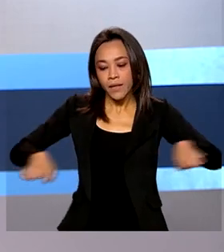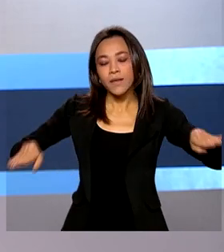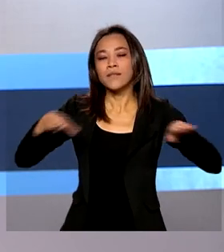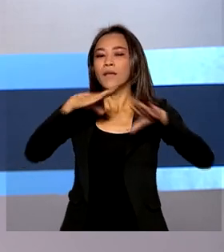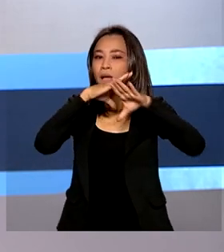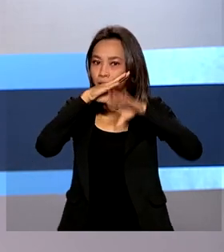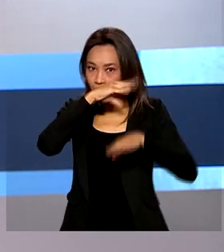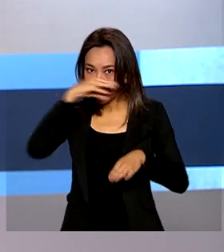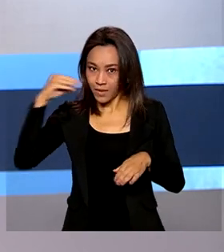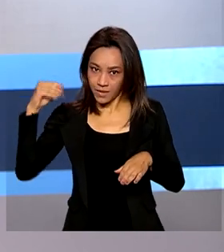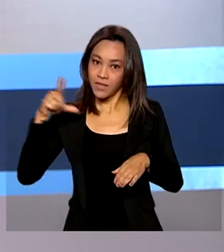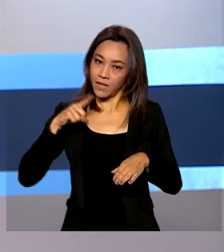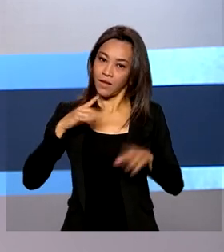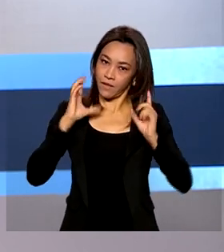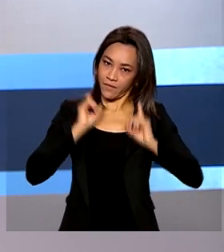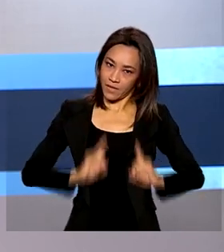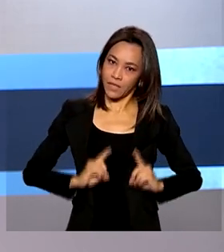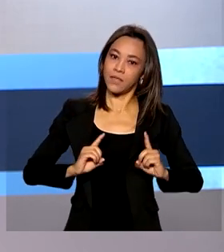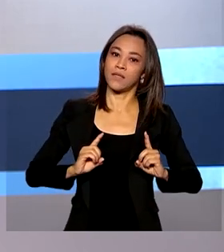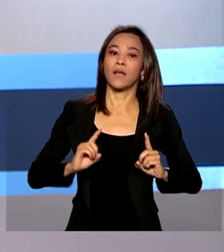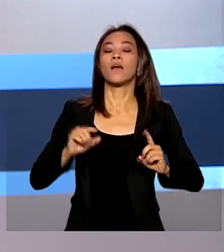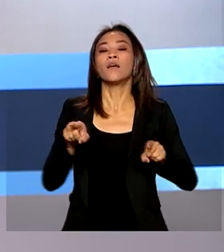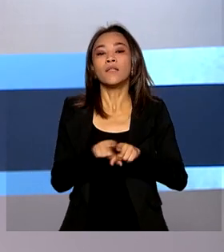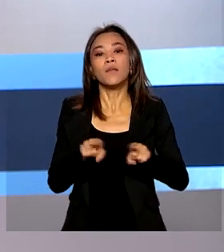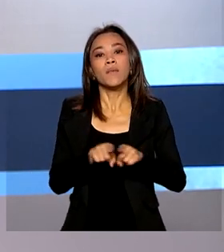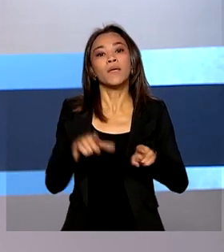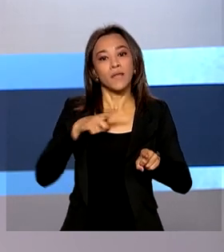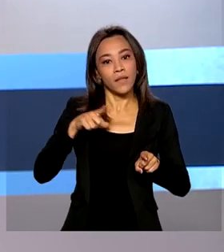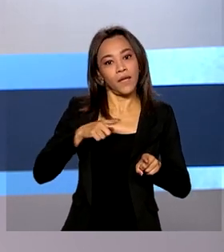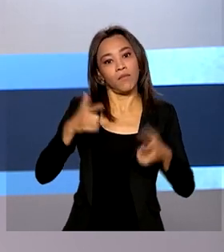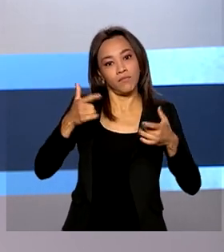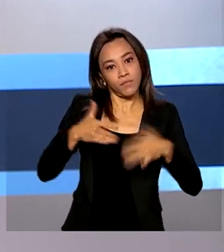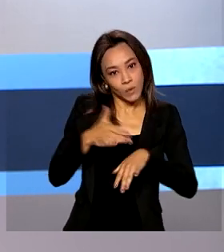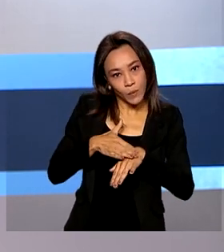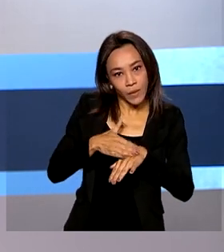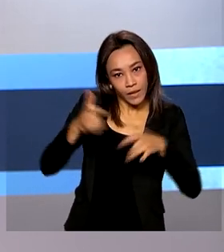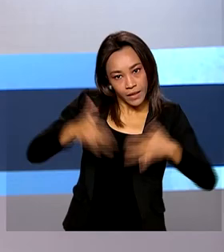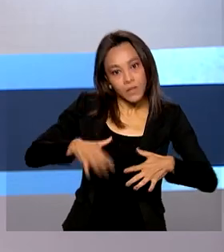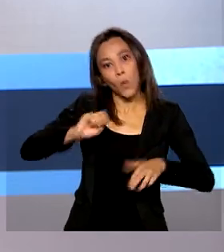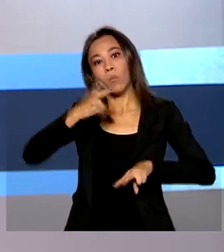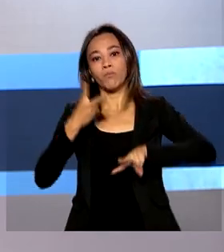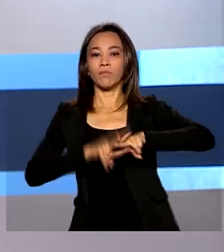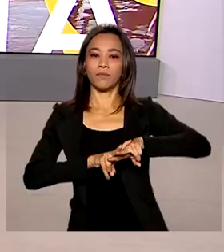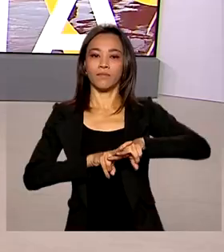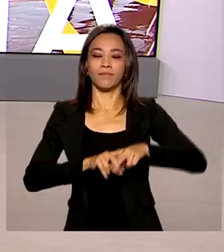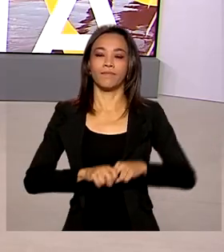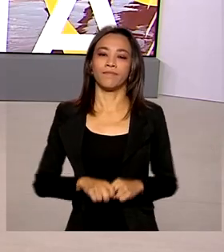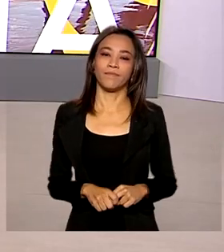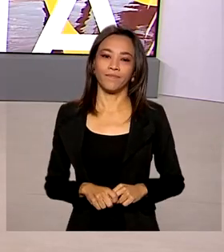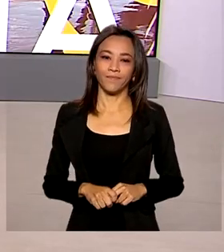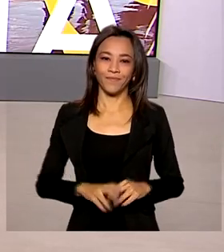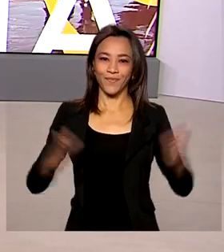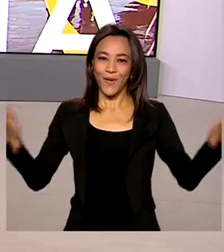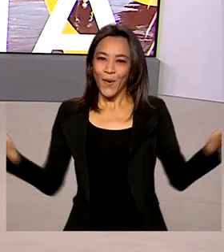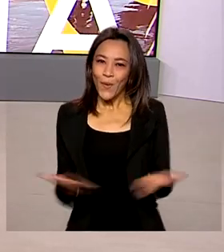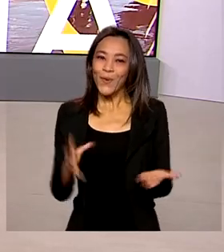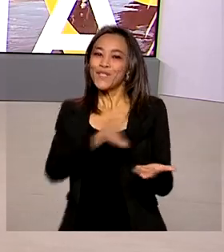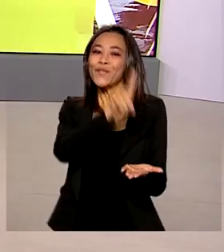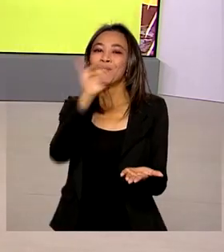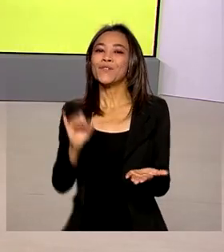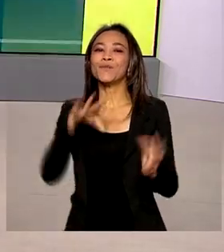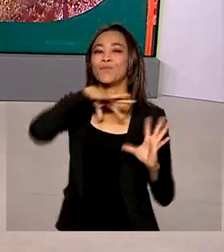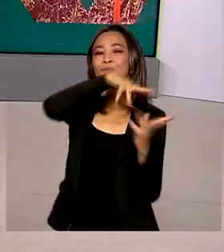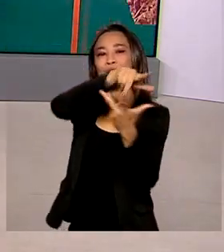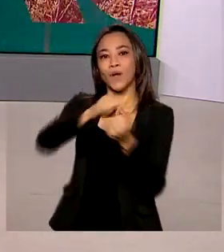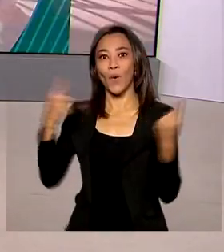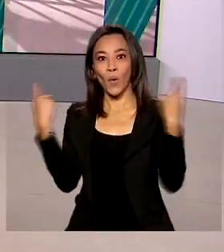adolescentes com deficiência permanente, comorbidade ou privados de liberdade. Hoje é o Dia Mundial de Enfrentamento